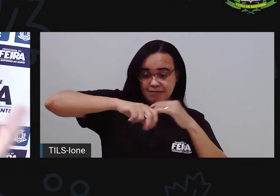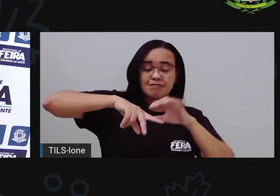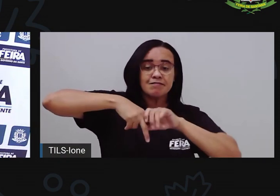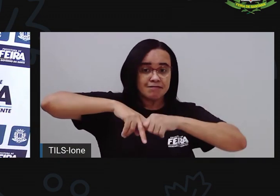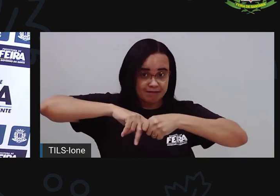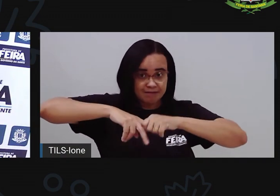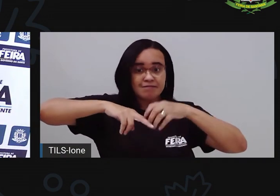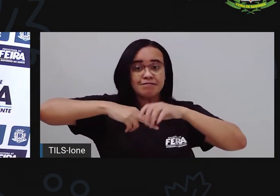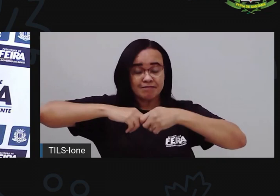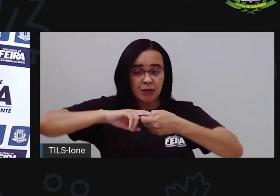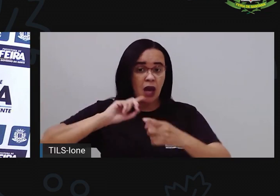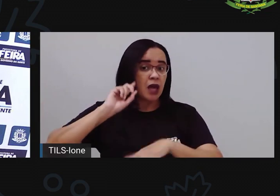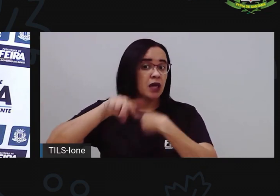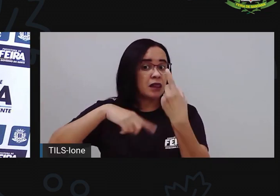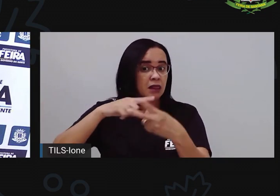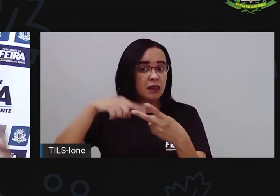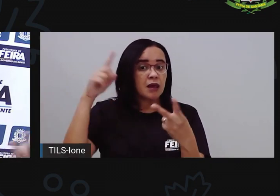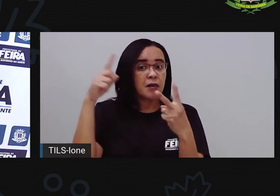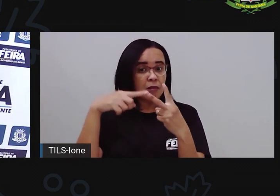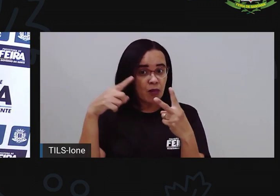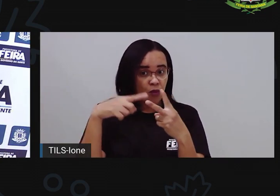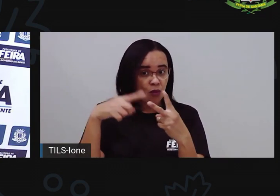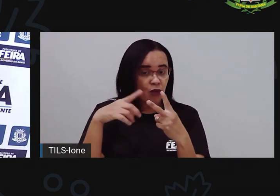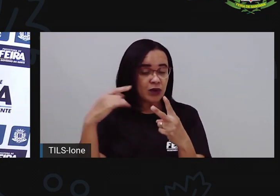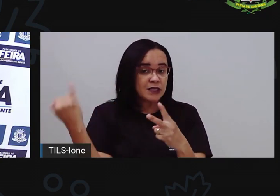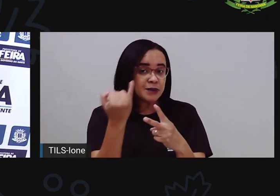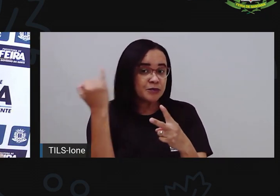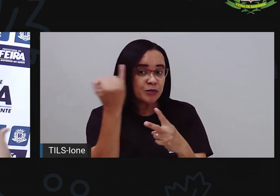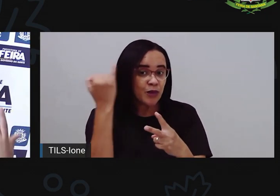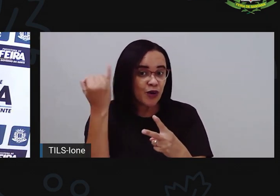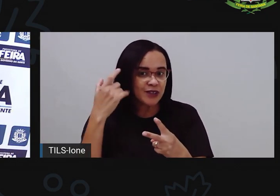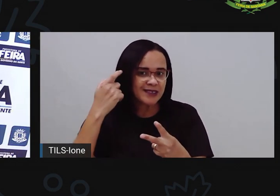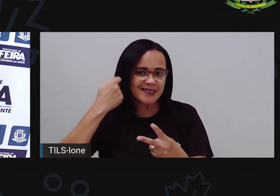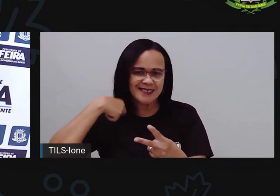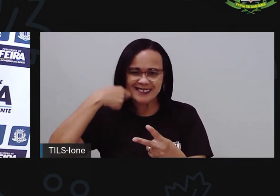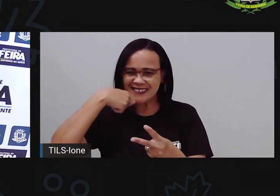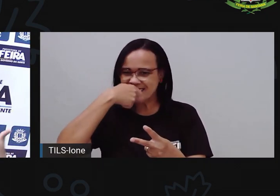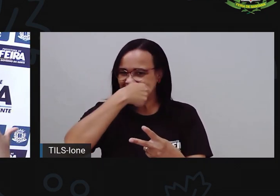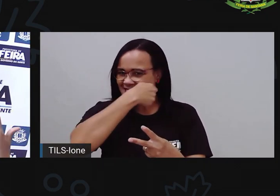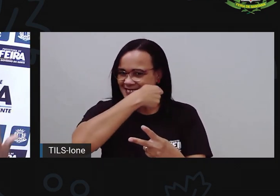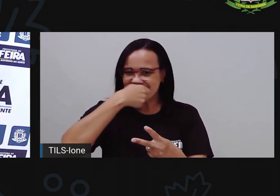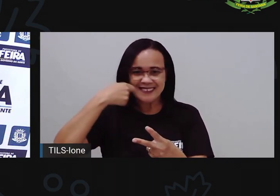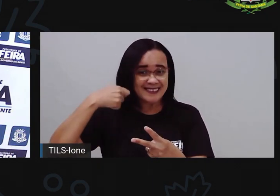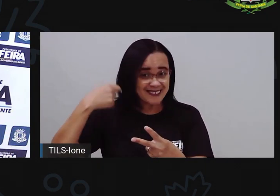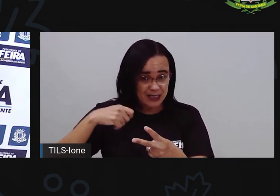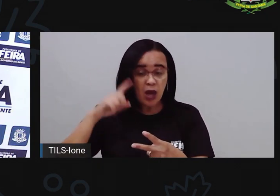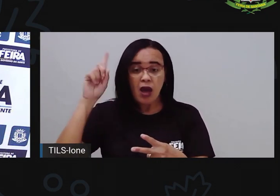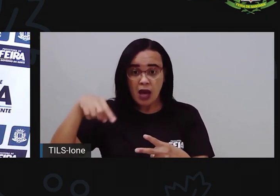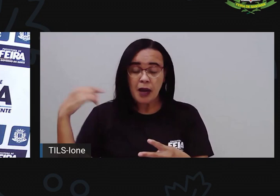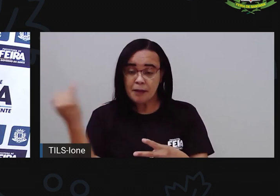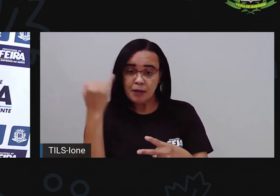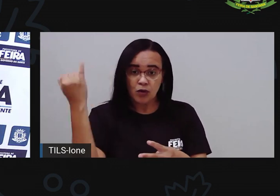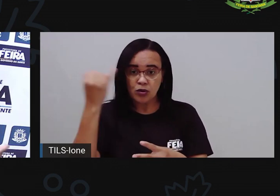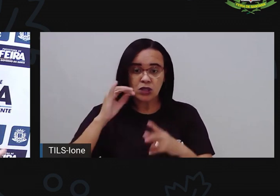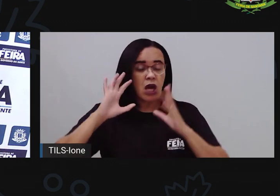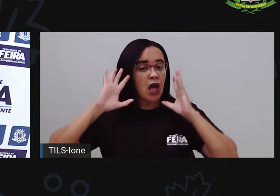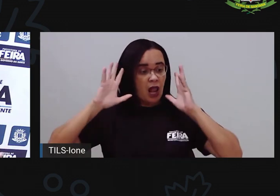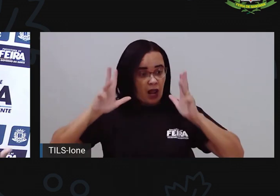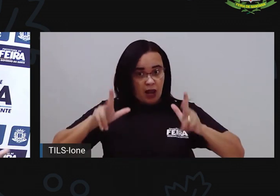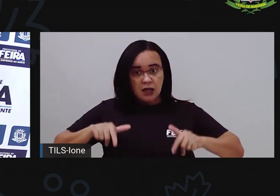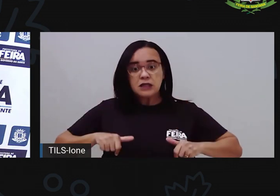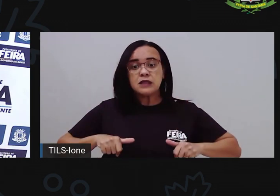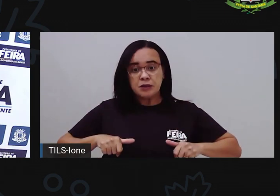o quê? Escovar os dentes, né? Então, a gente viu aí no livro a importância, né? De manter hábitos saudáveis, de higiene, de